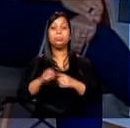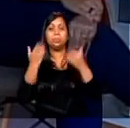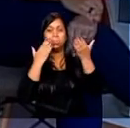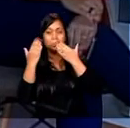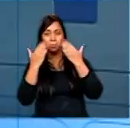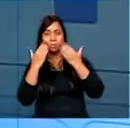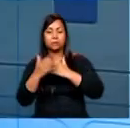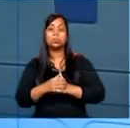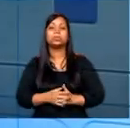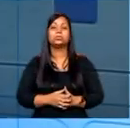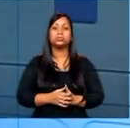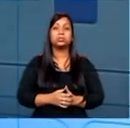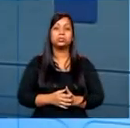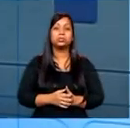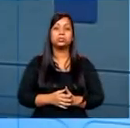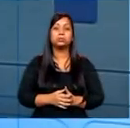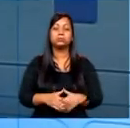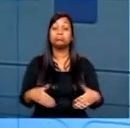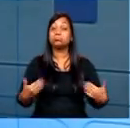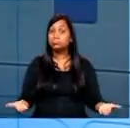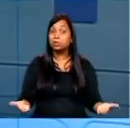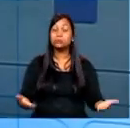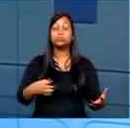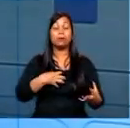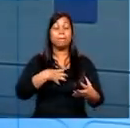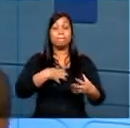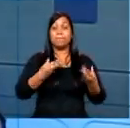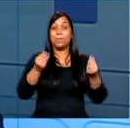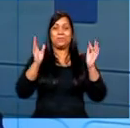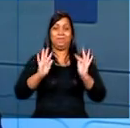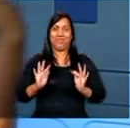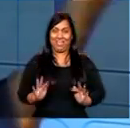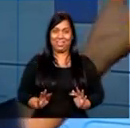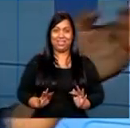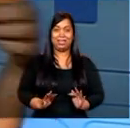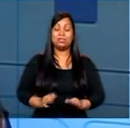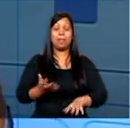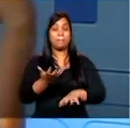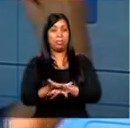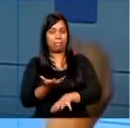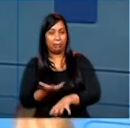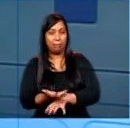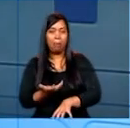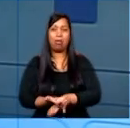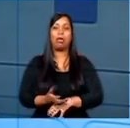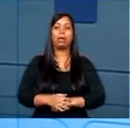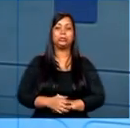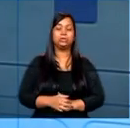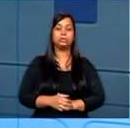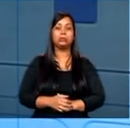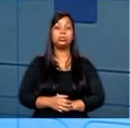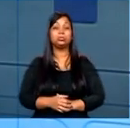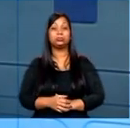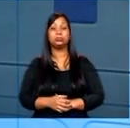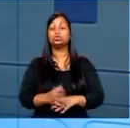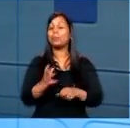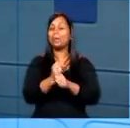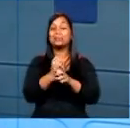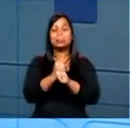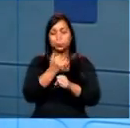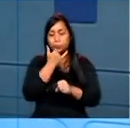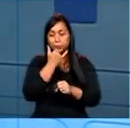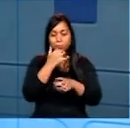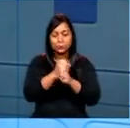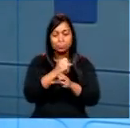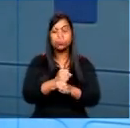Psicologia. Então, a gente fica muito feliz, assim, de ver matemática, de ver o olhinho e o